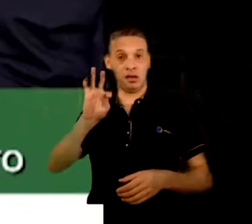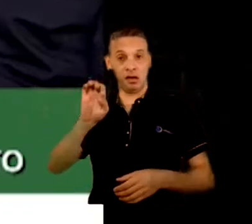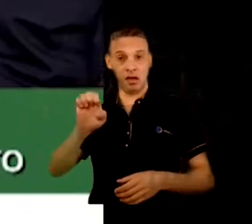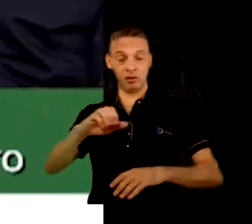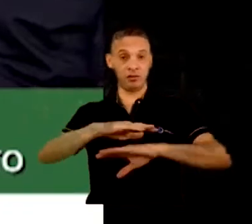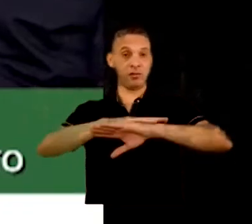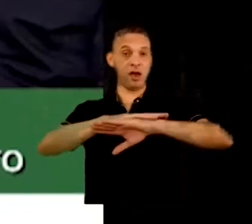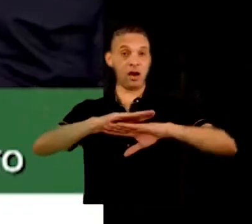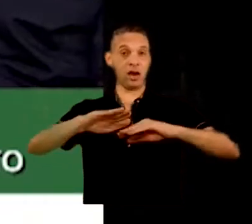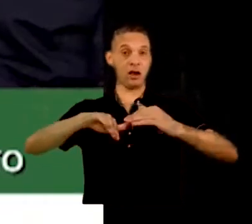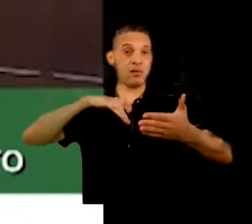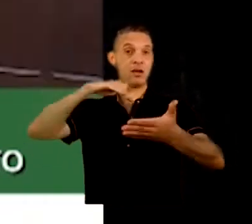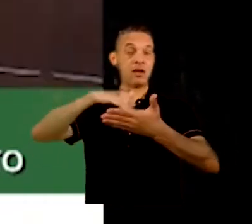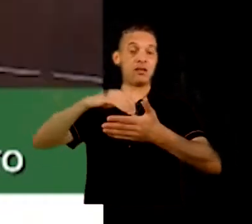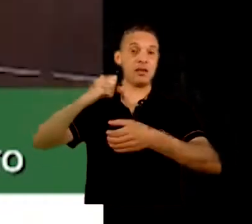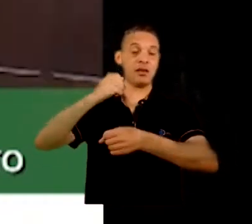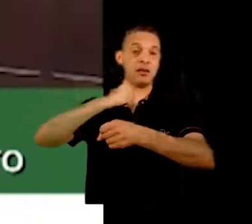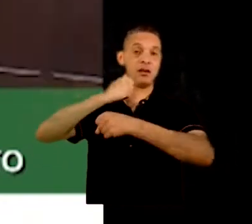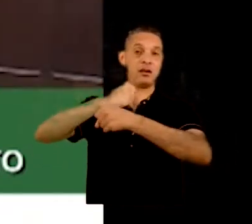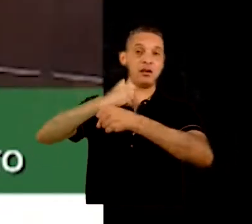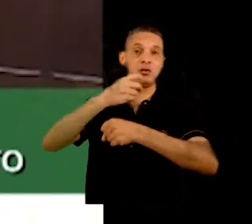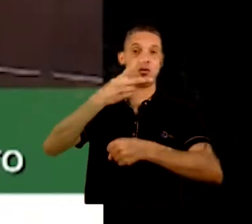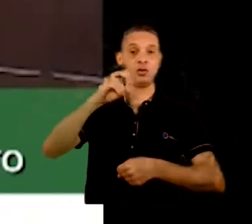2020? Quantas pessoas?